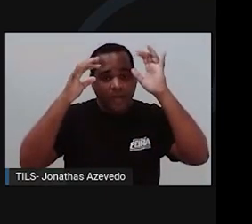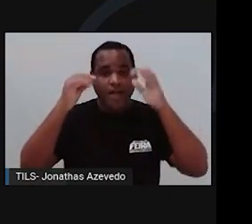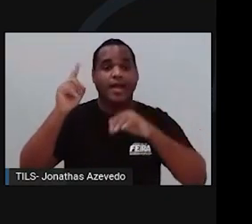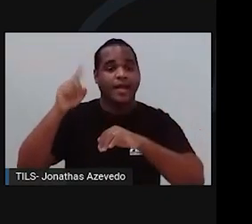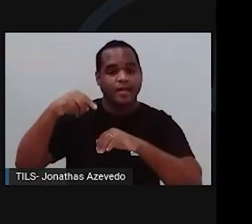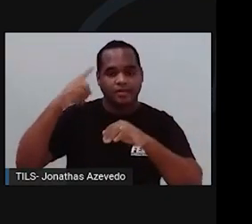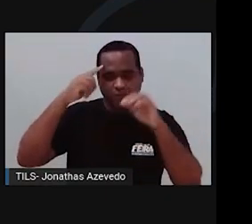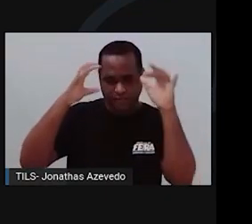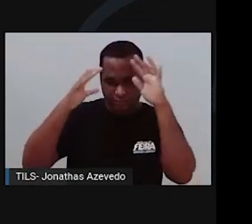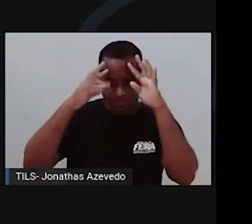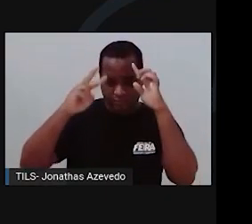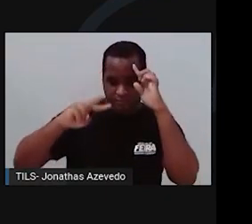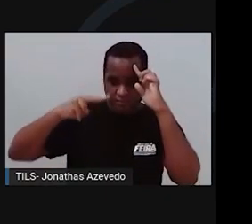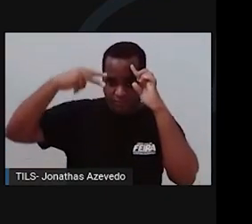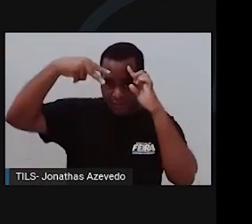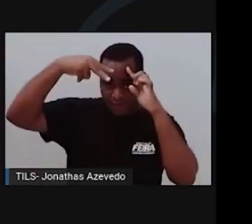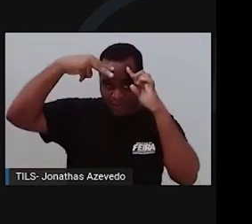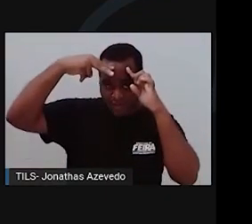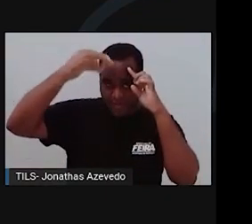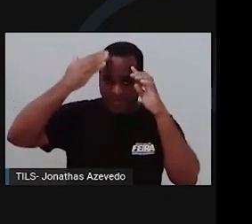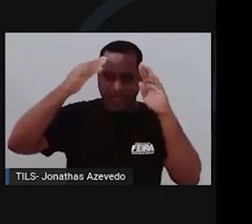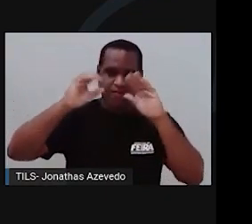converterá o impulso em imagem.